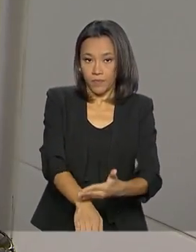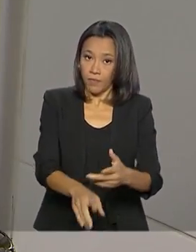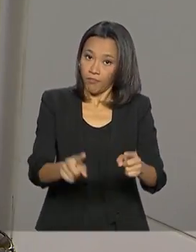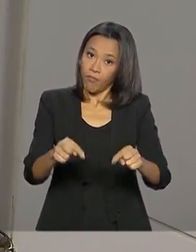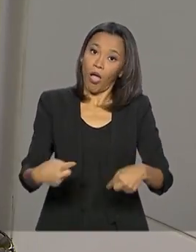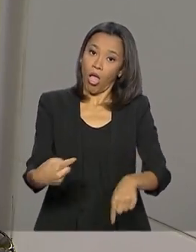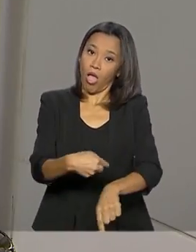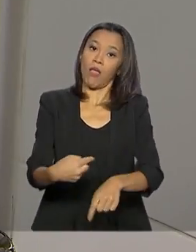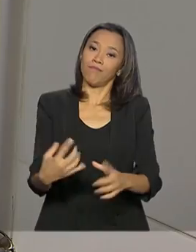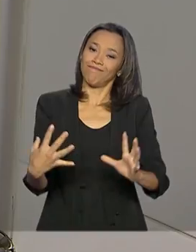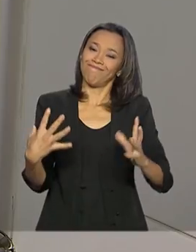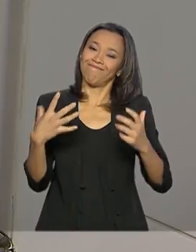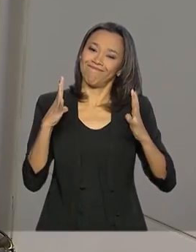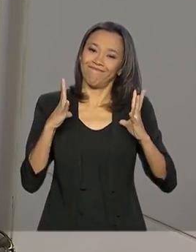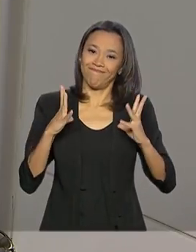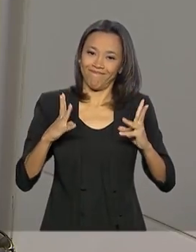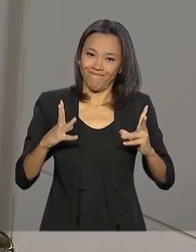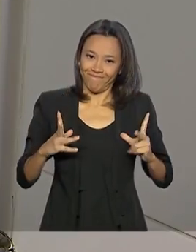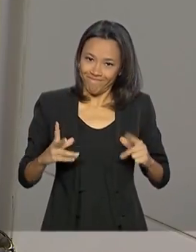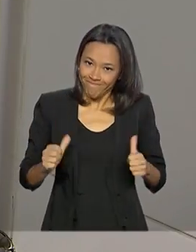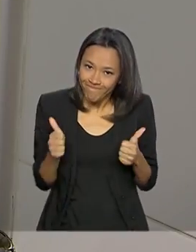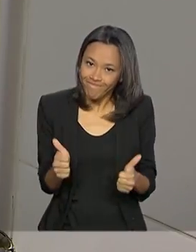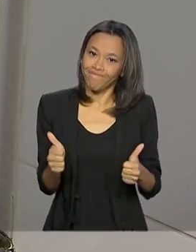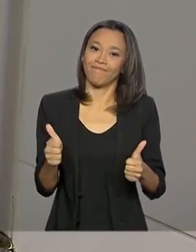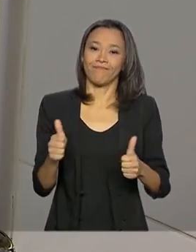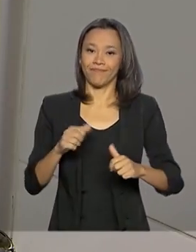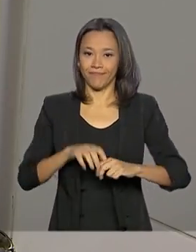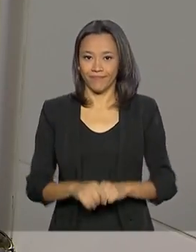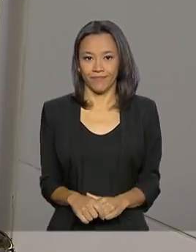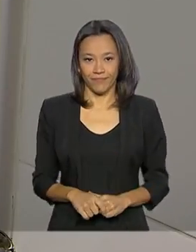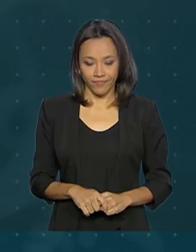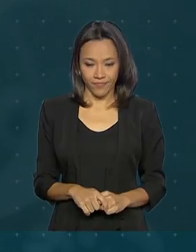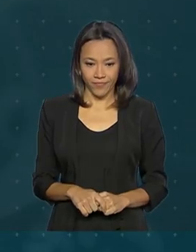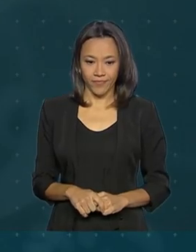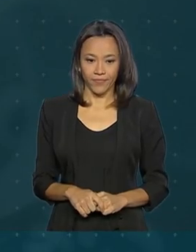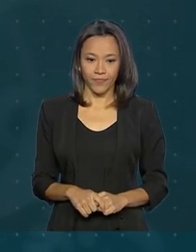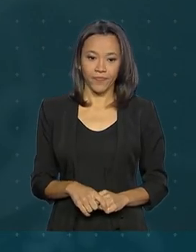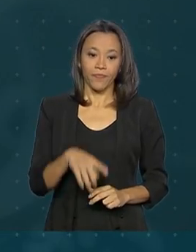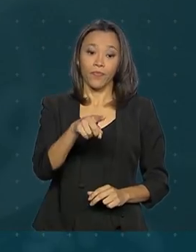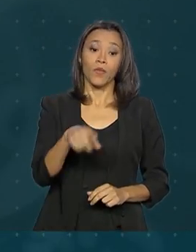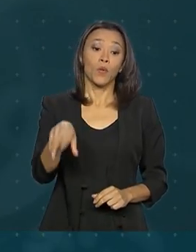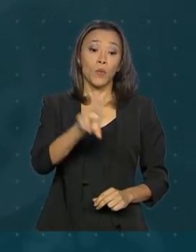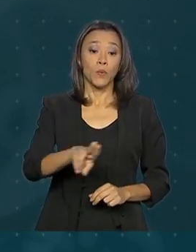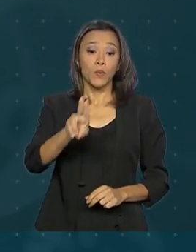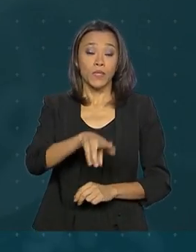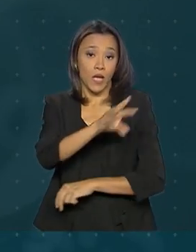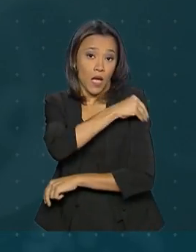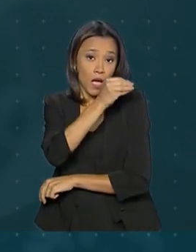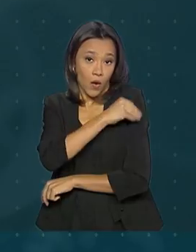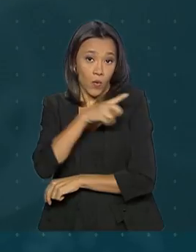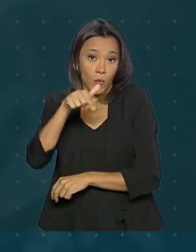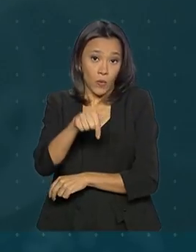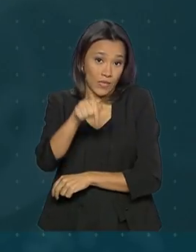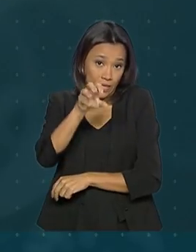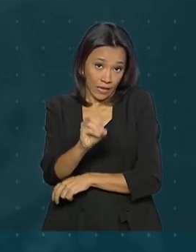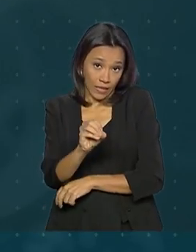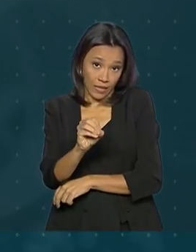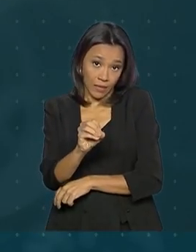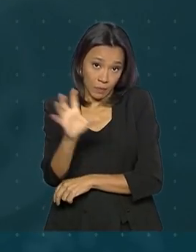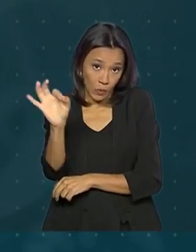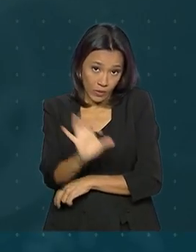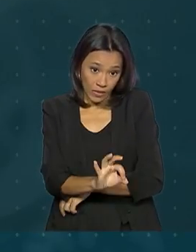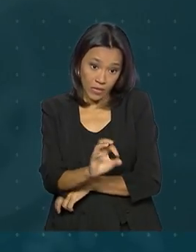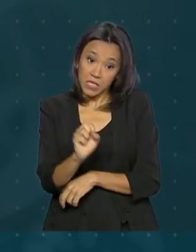a sua mão está completamente higienizada. Usar álcool gel 70, se não houver,